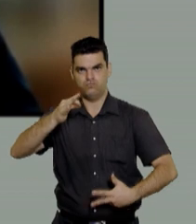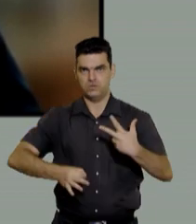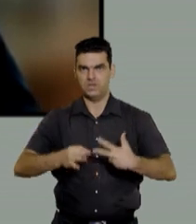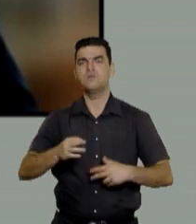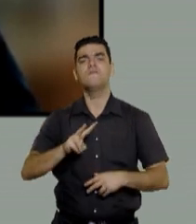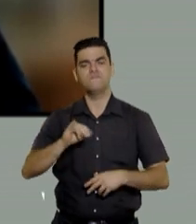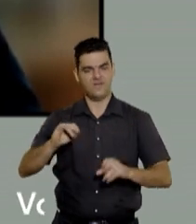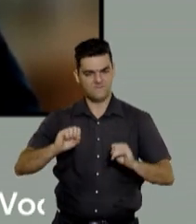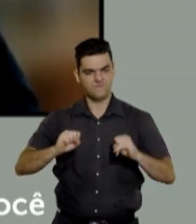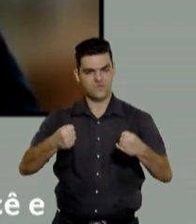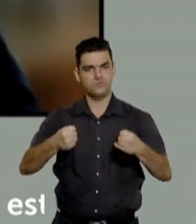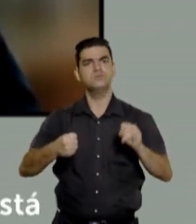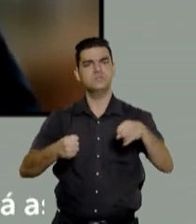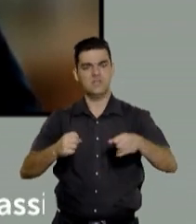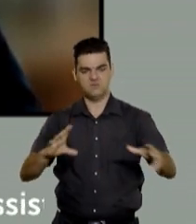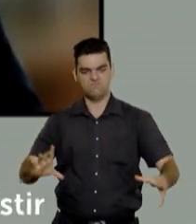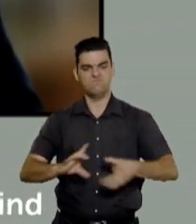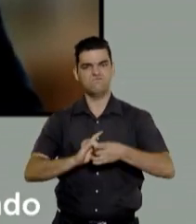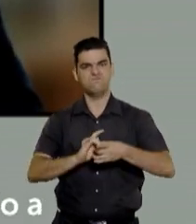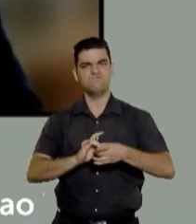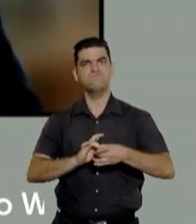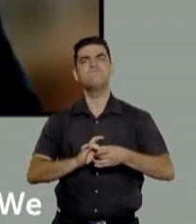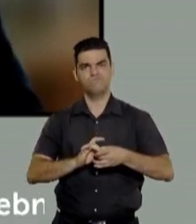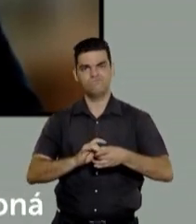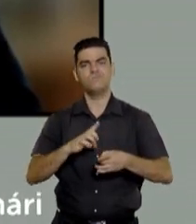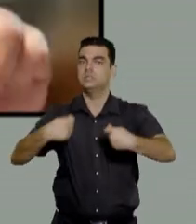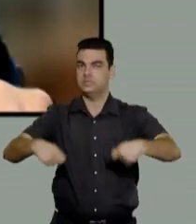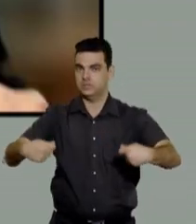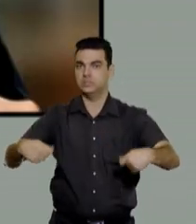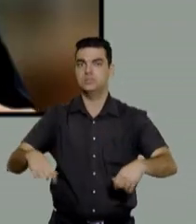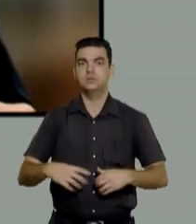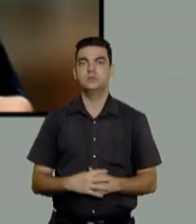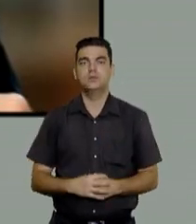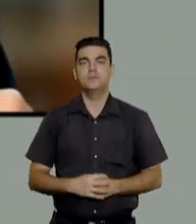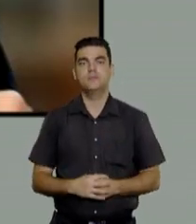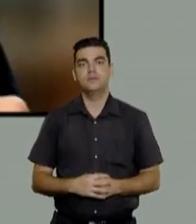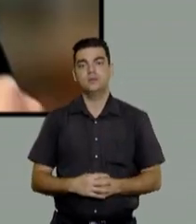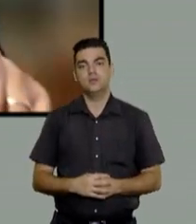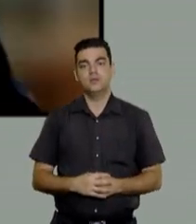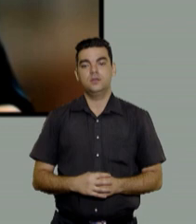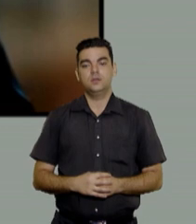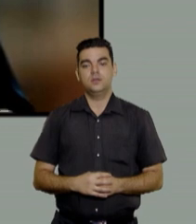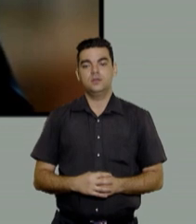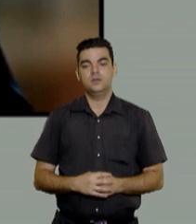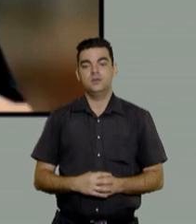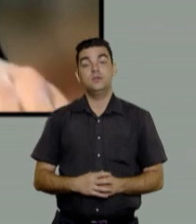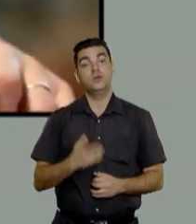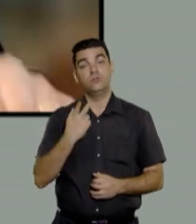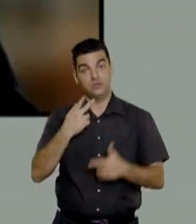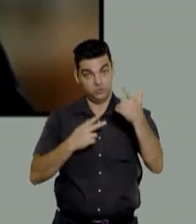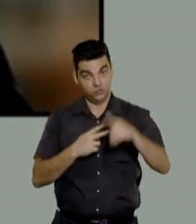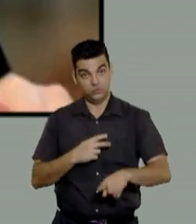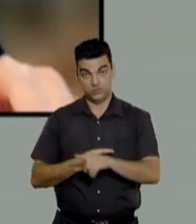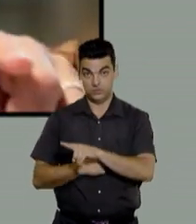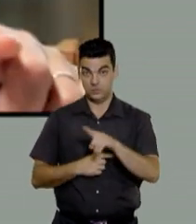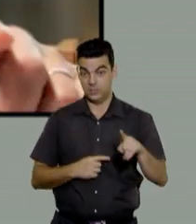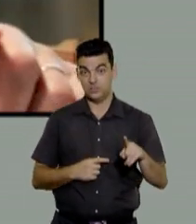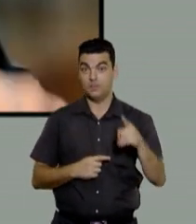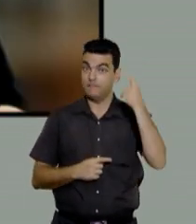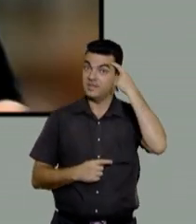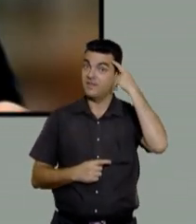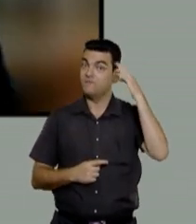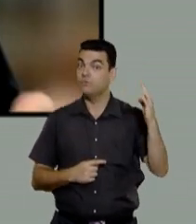sido um parceiro nesses avanços. E, nesse sentido, renova o futuro